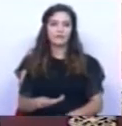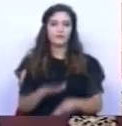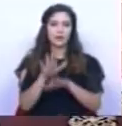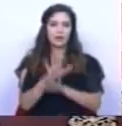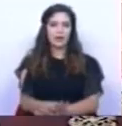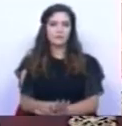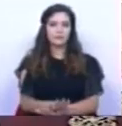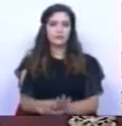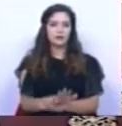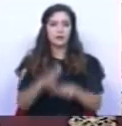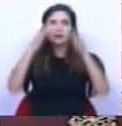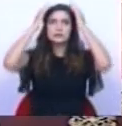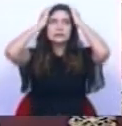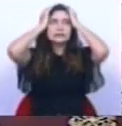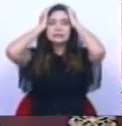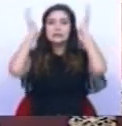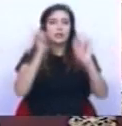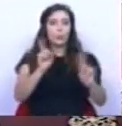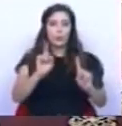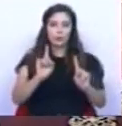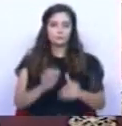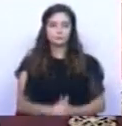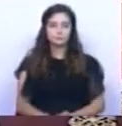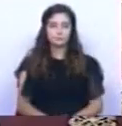levar as mãos à cabeça e dizer que isso nem pensar? Obrigado.